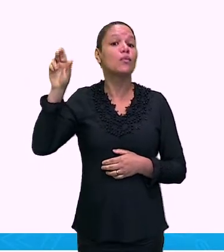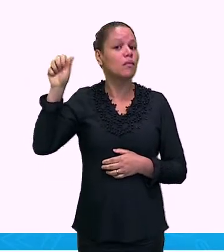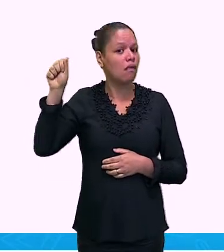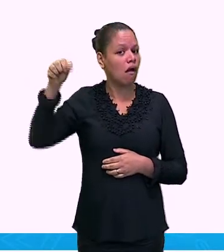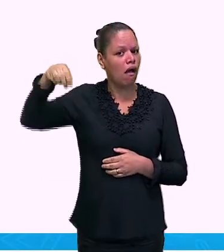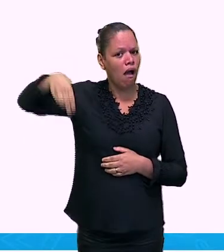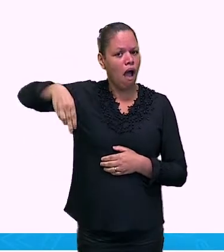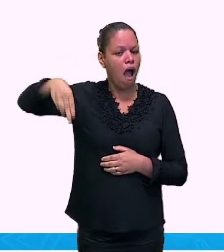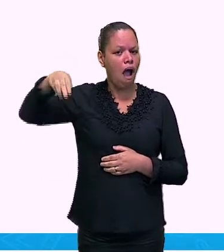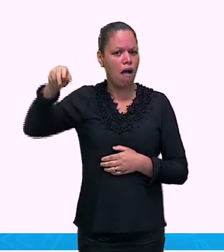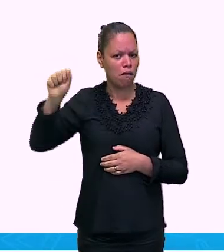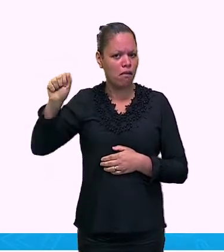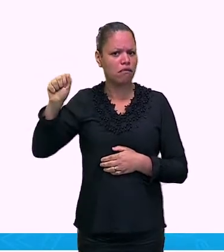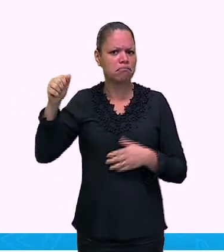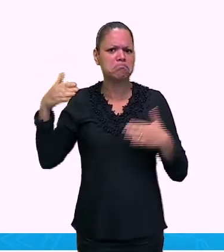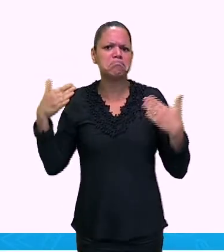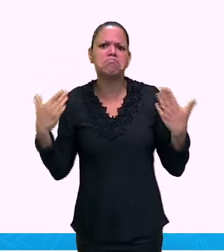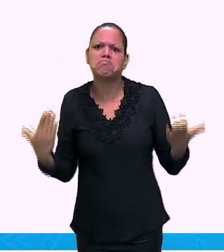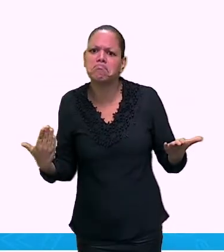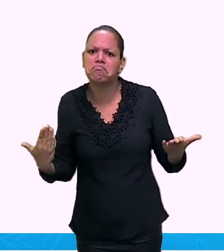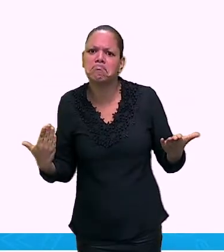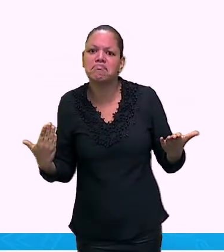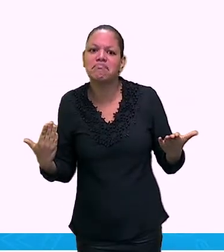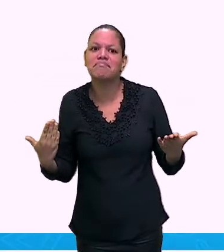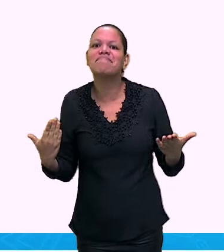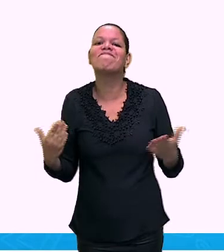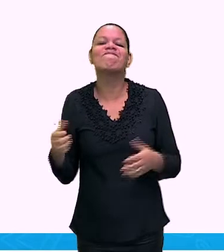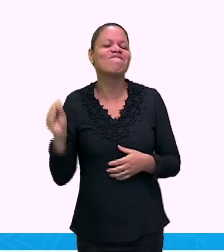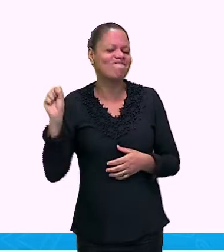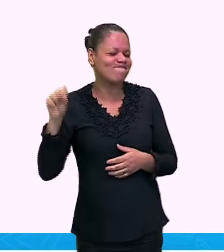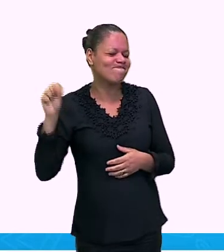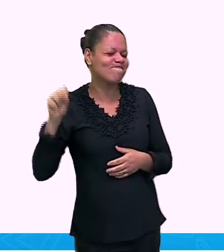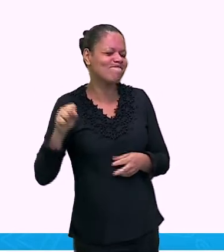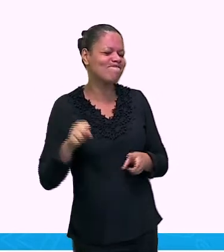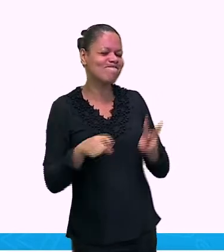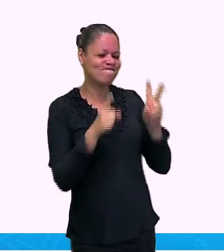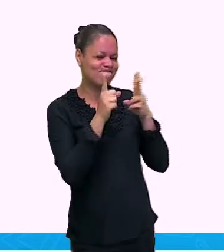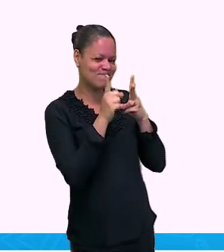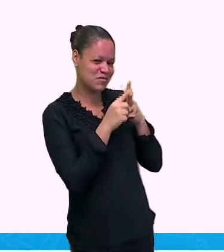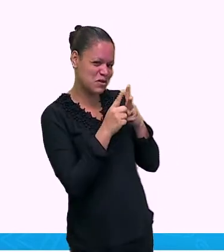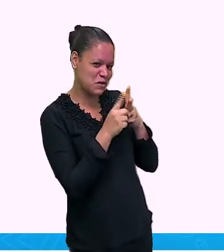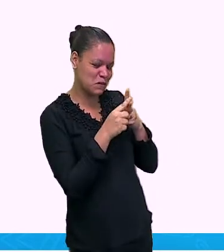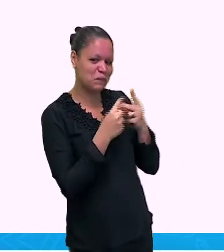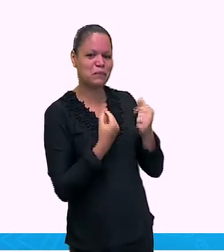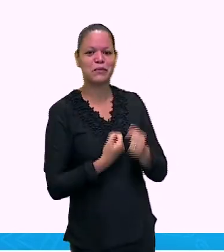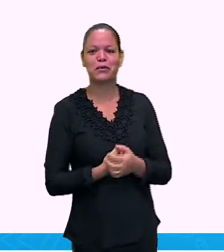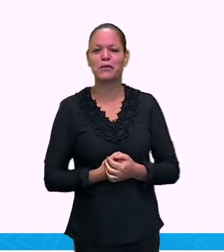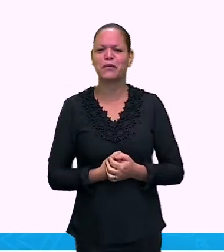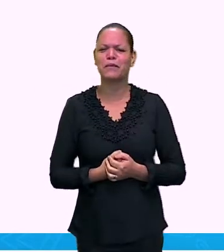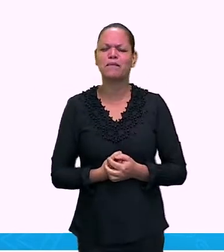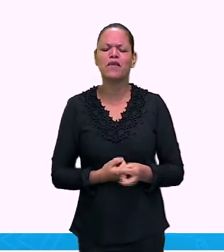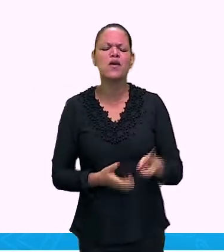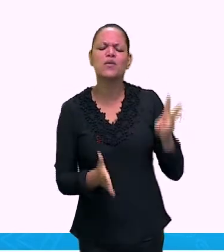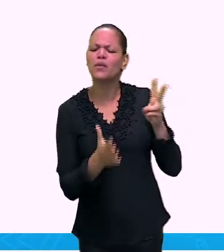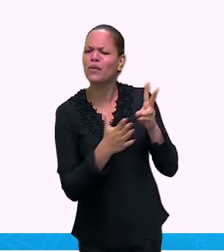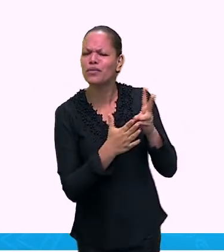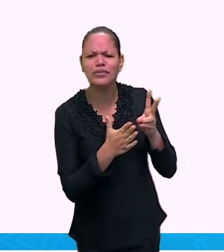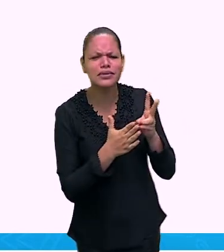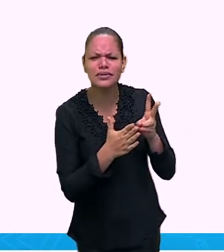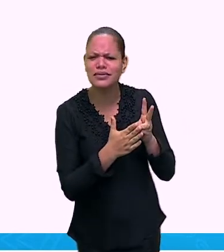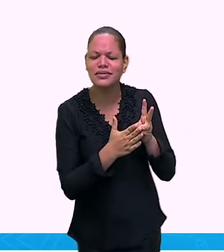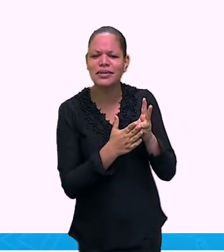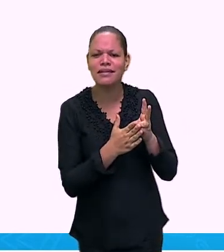Pois é. Os índios, eles deram um nome pra terra e o nome que eles deram era Pindorama.